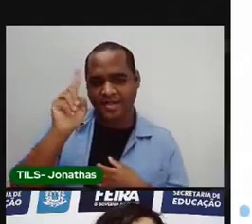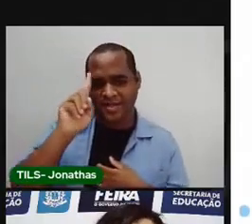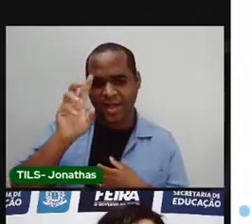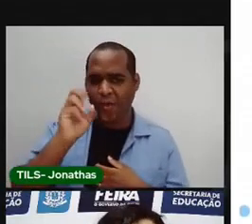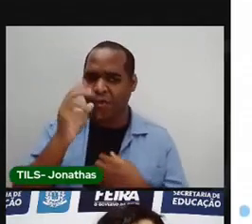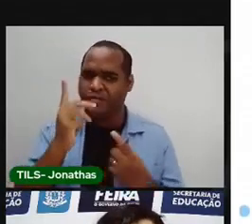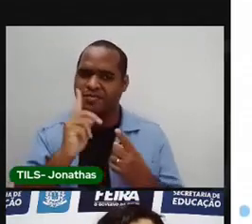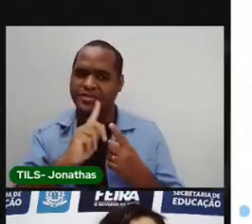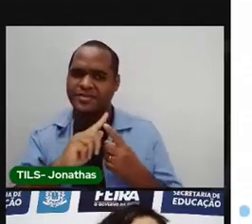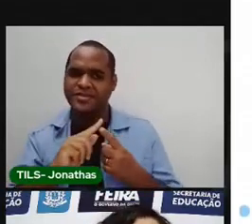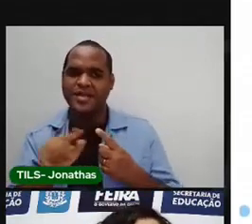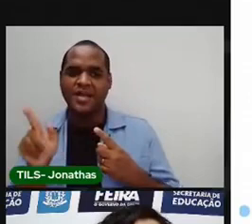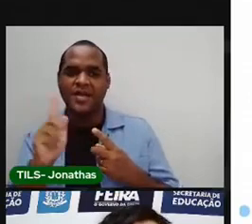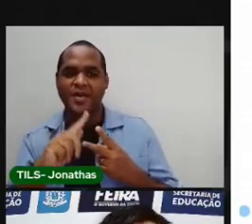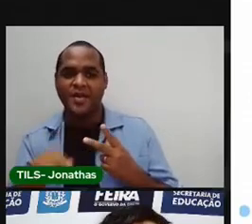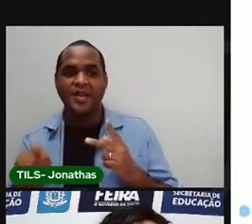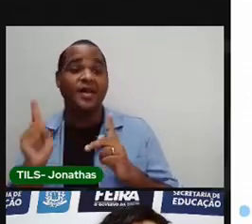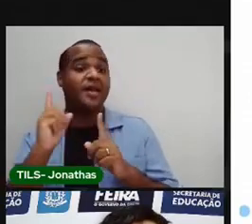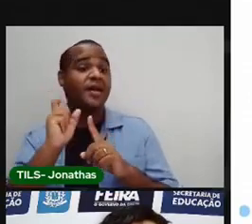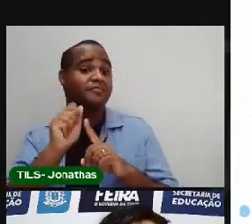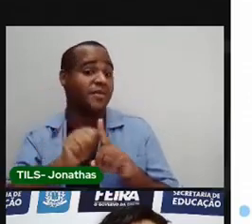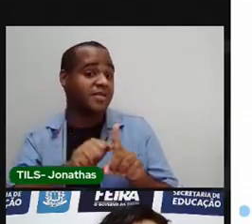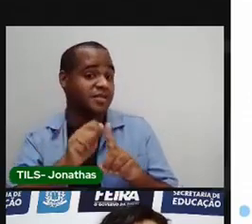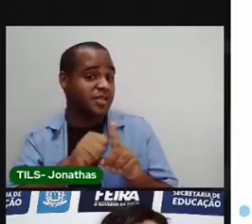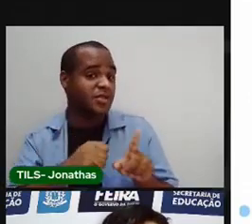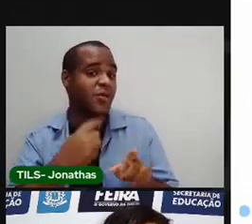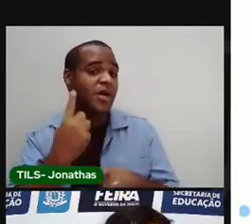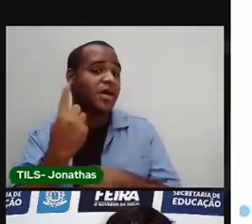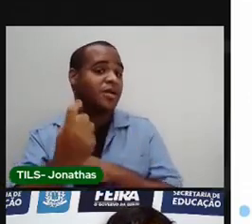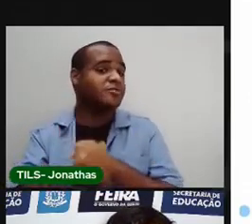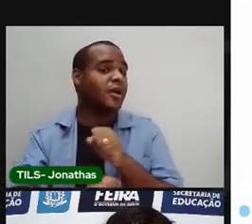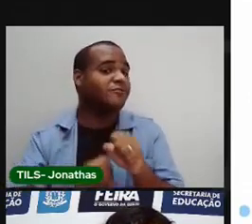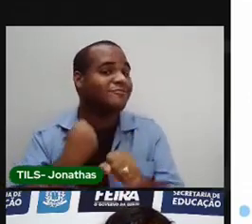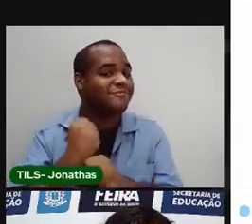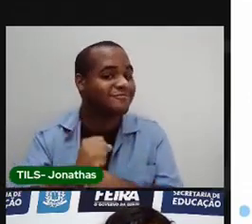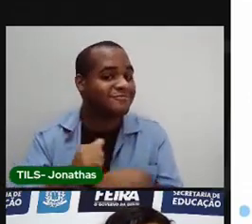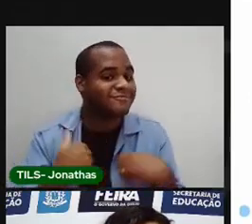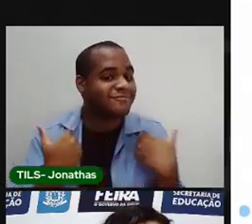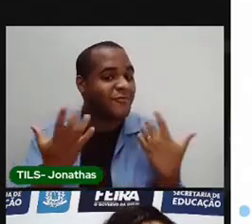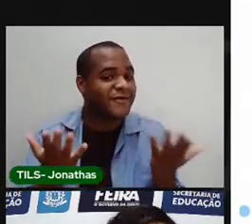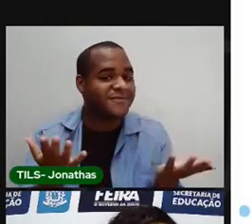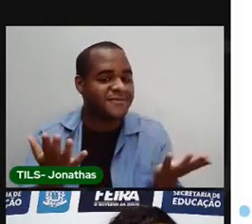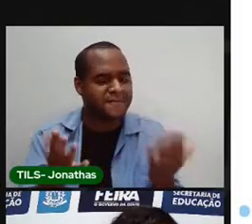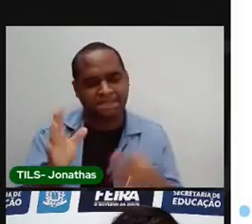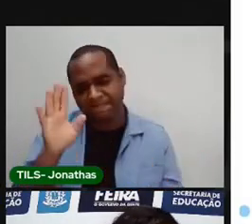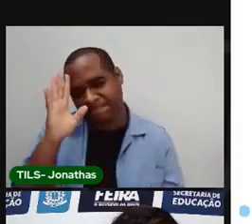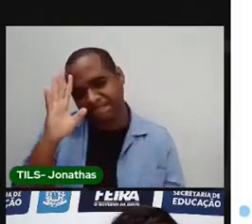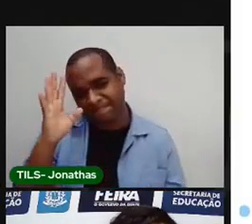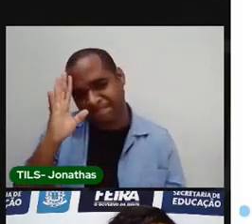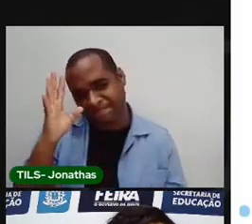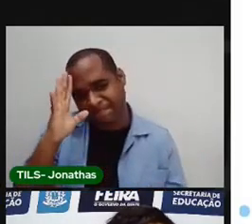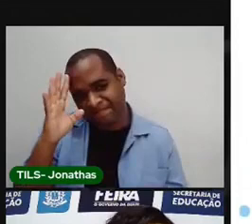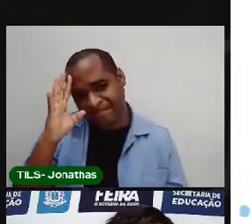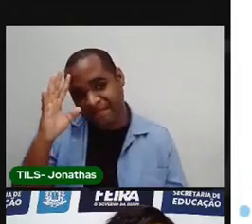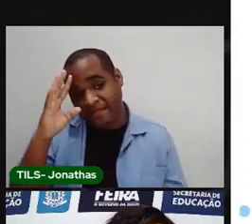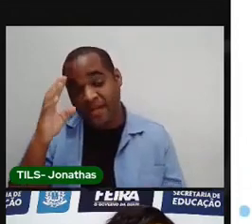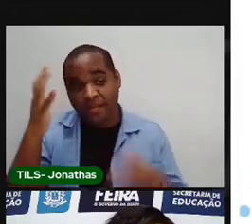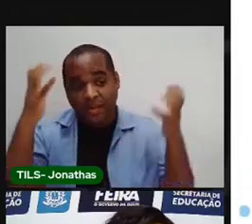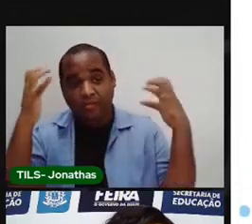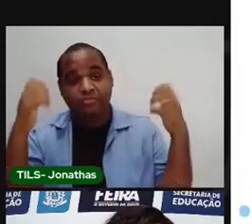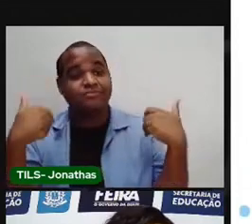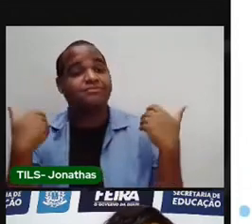semanalmente, mensalmente ou anualmente. Pensa aí. A gente toma banho quando?